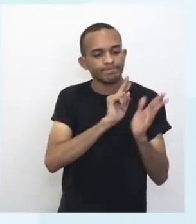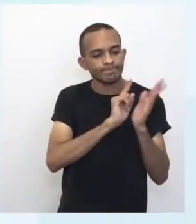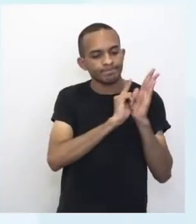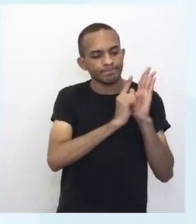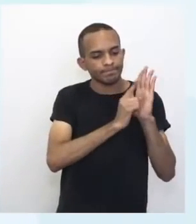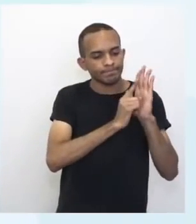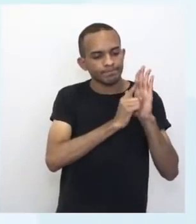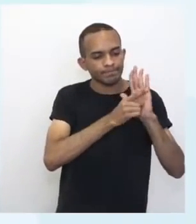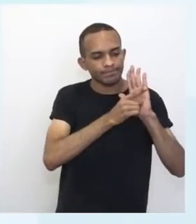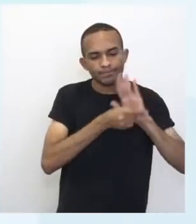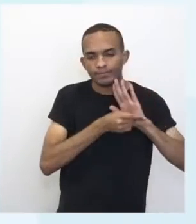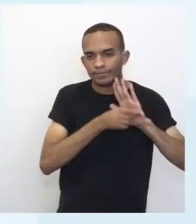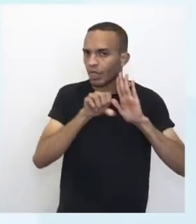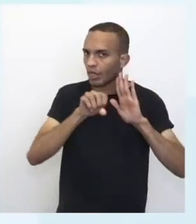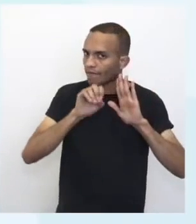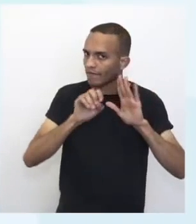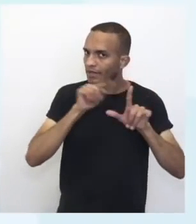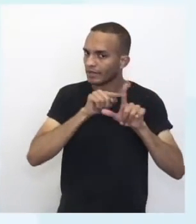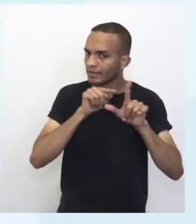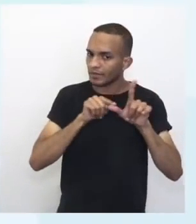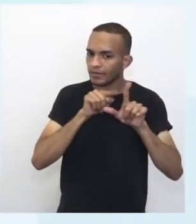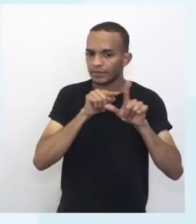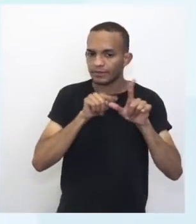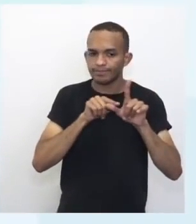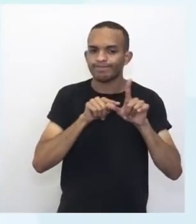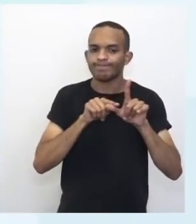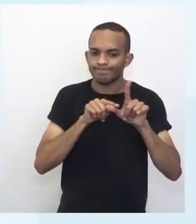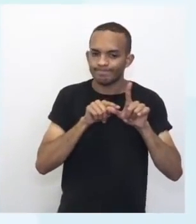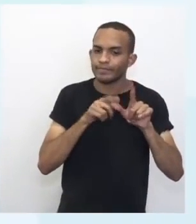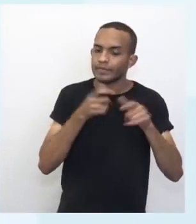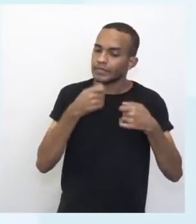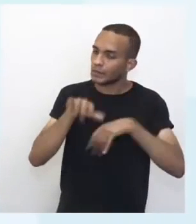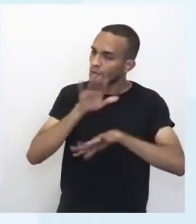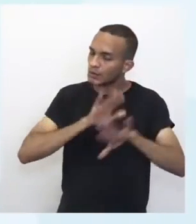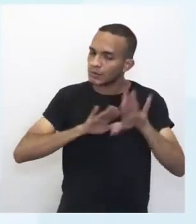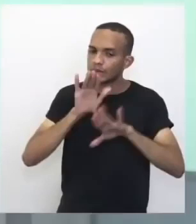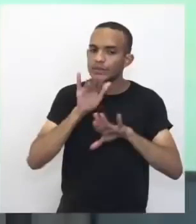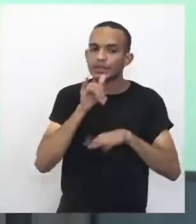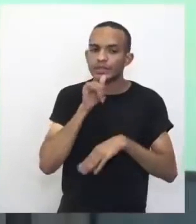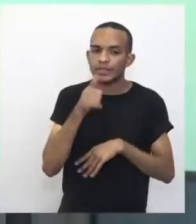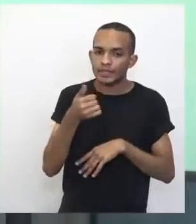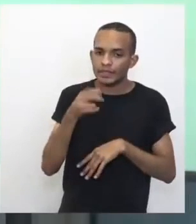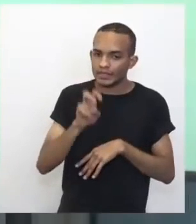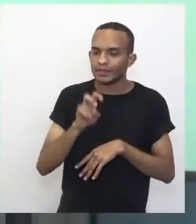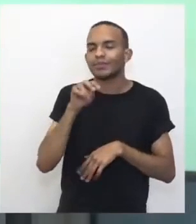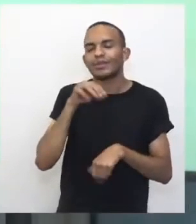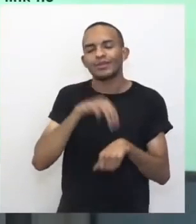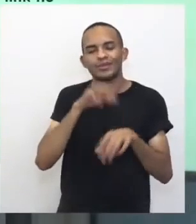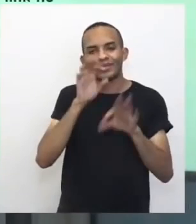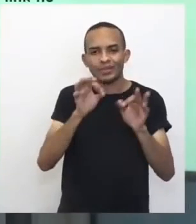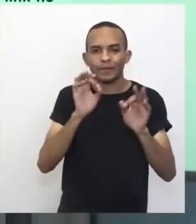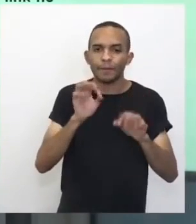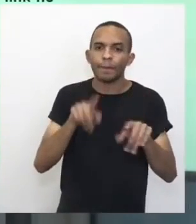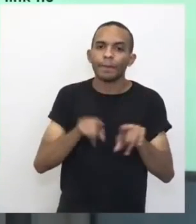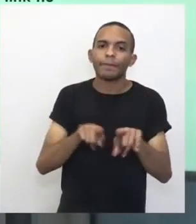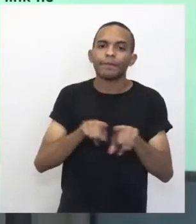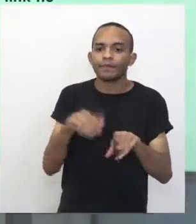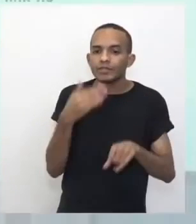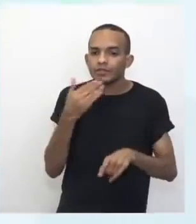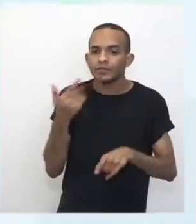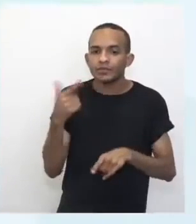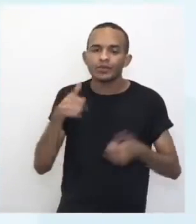dizer que forma um ângulo de 90 graus, né, tomar esse cuidado. Então, 15 minutos é isso mesmo. Vou pedir já para o diretor,